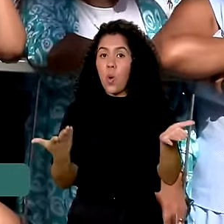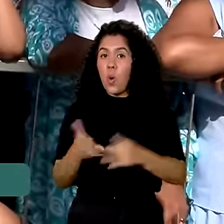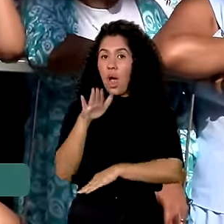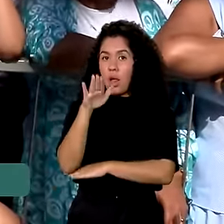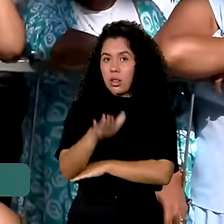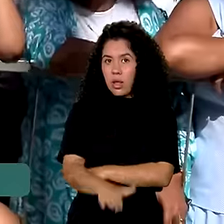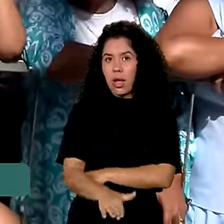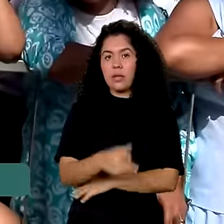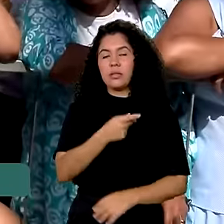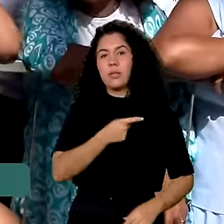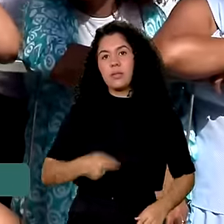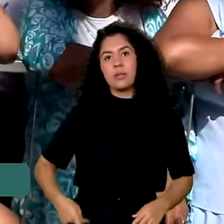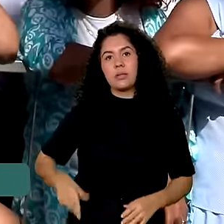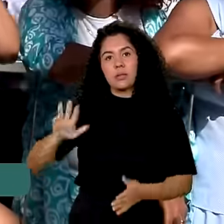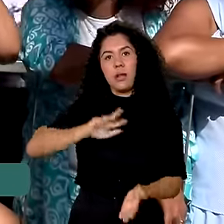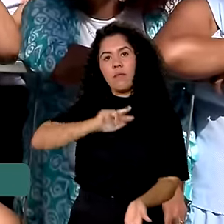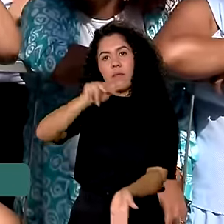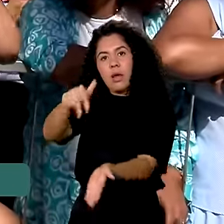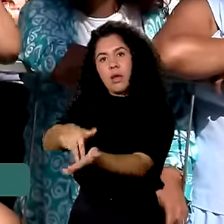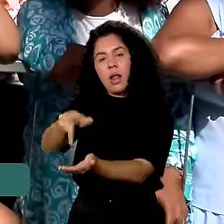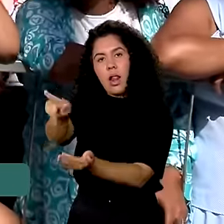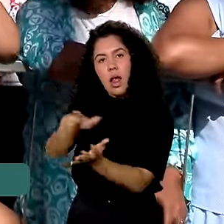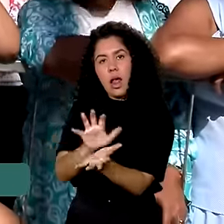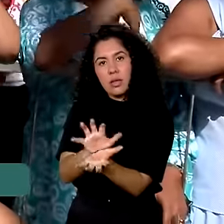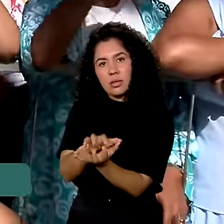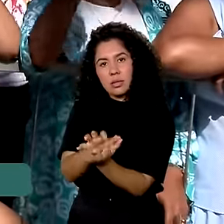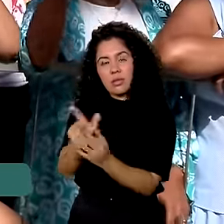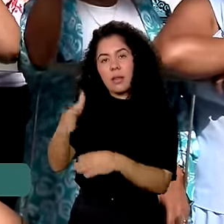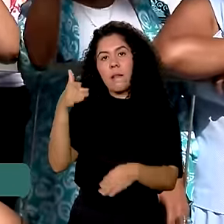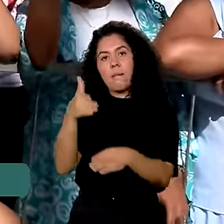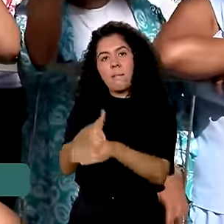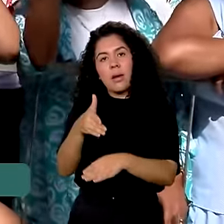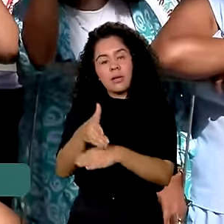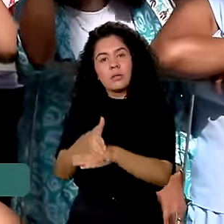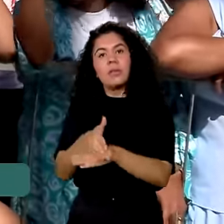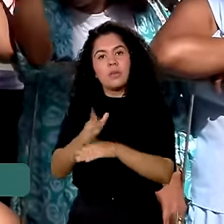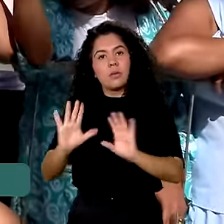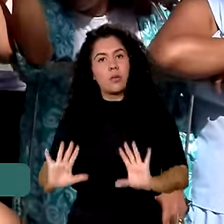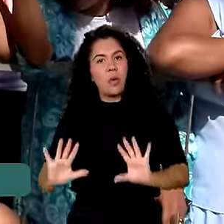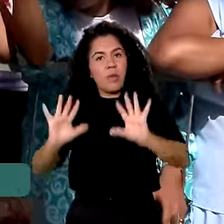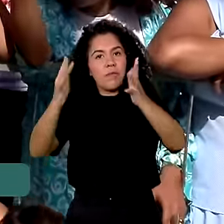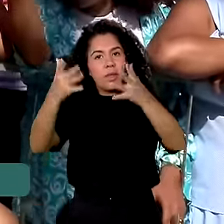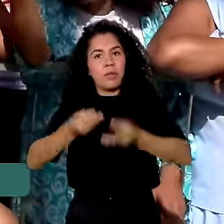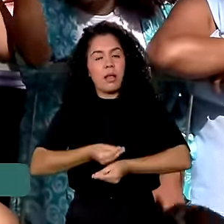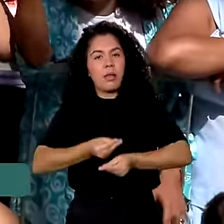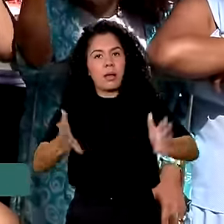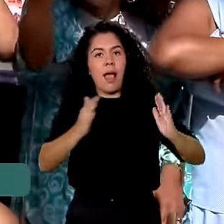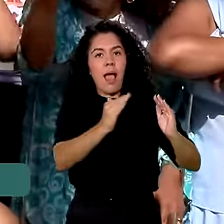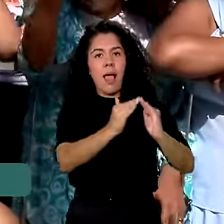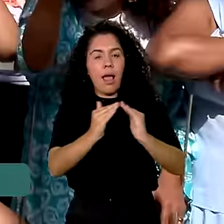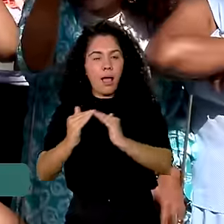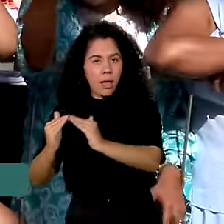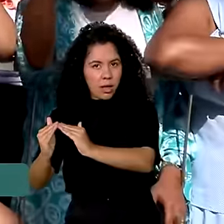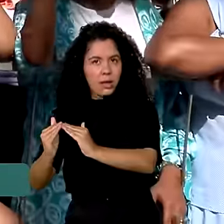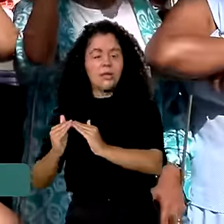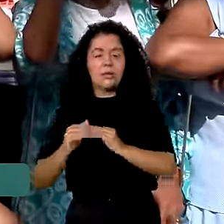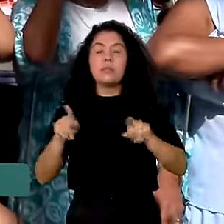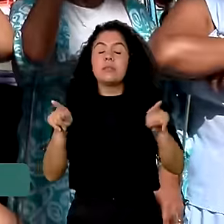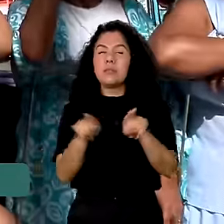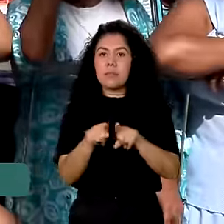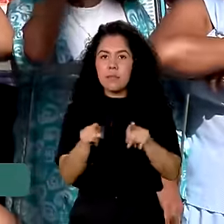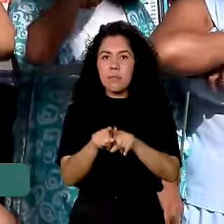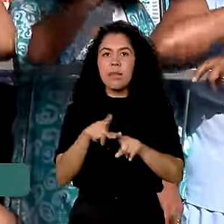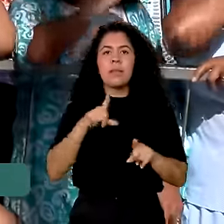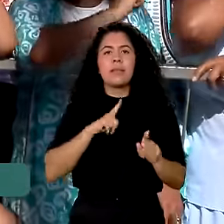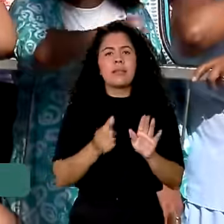parte para o Recife, onde participa da cerimônia de entrega de outras unidades habitacionais. Também há a expectativa